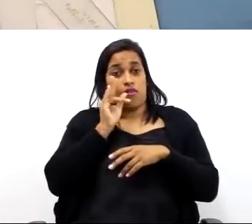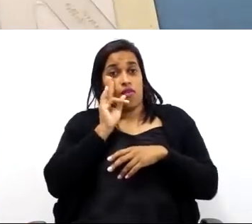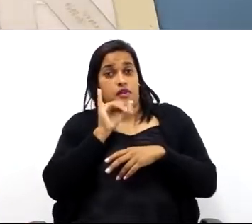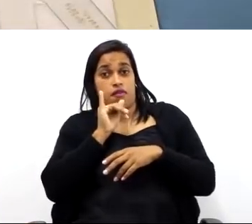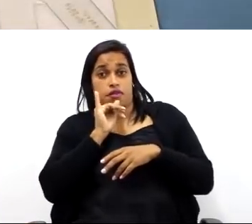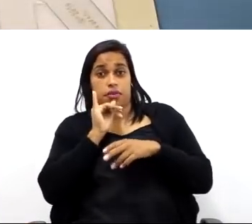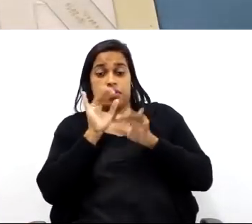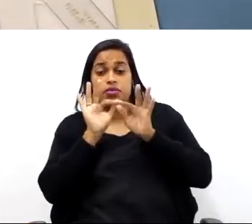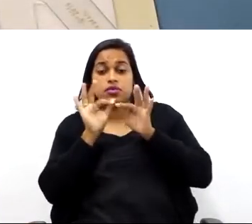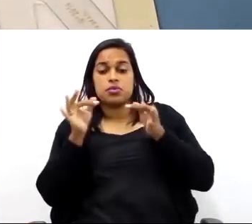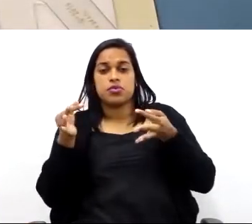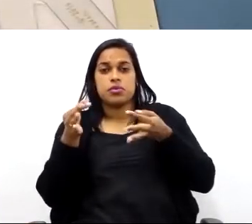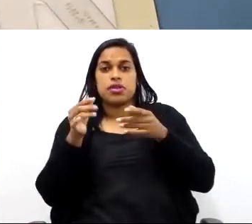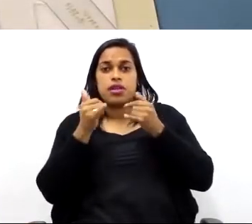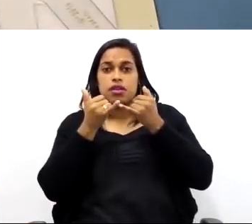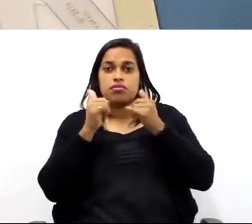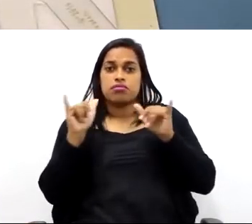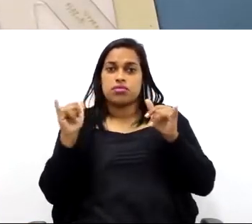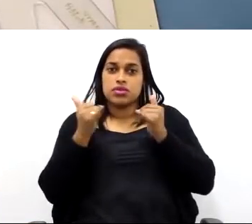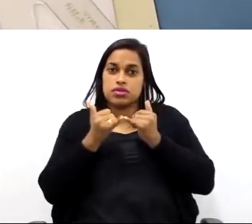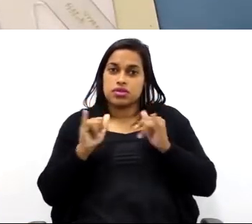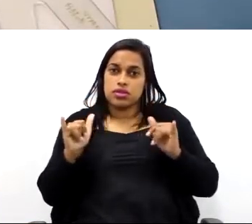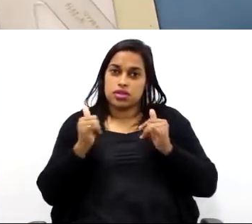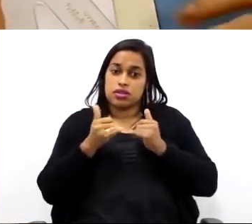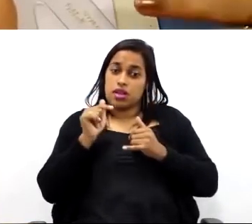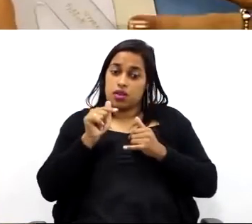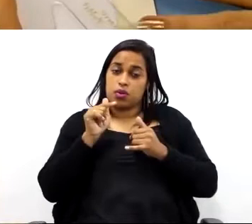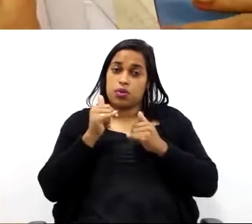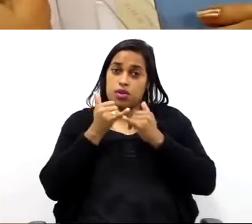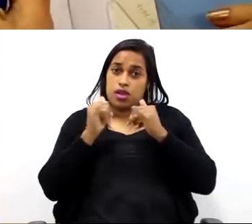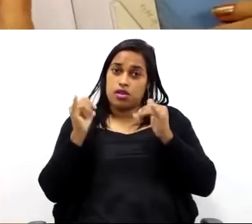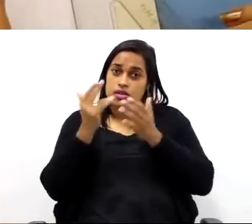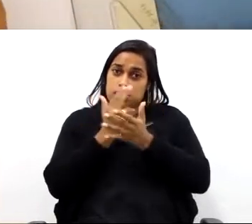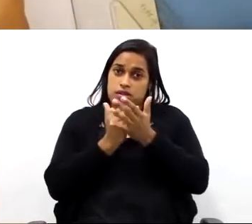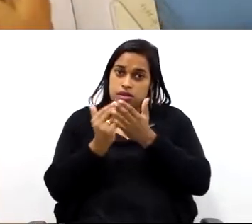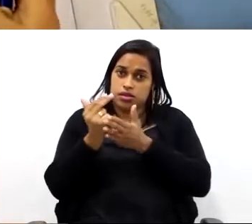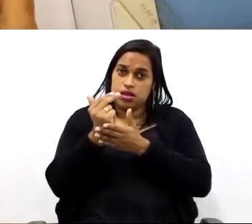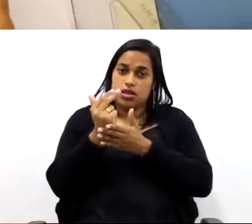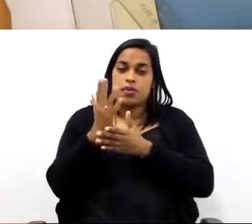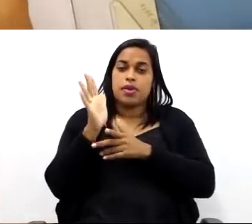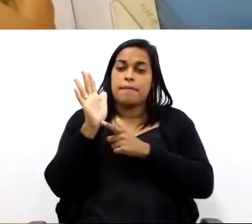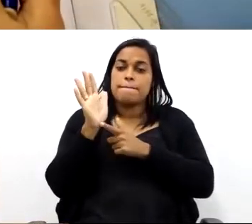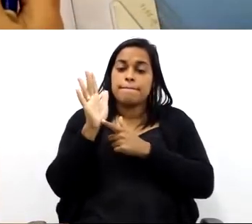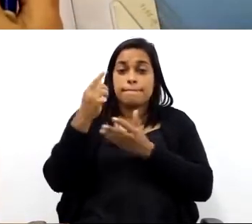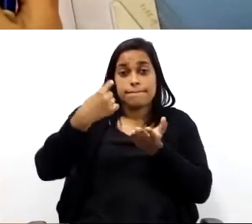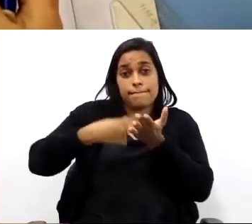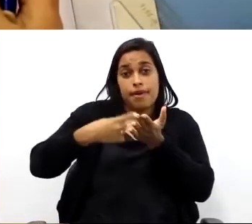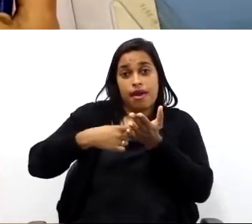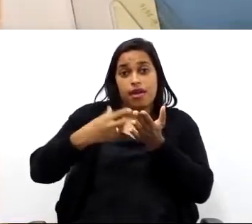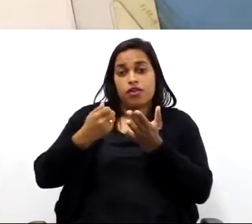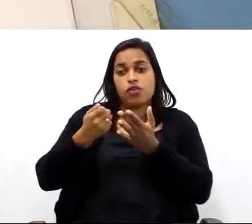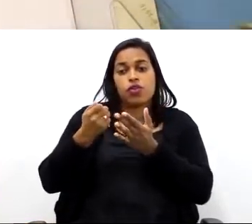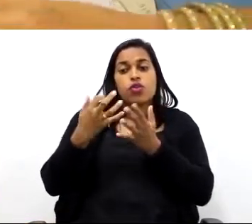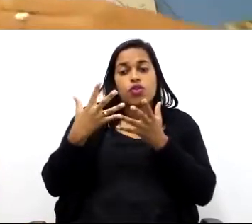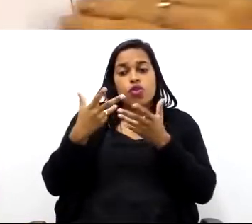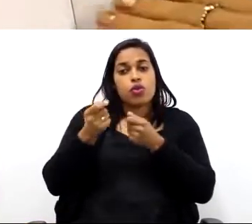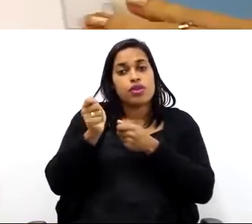linha. Então, essa linha daqui, ó, no desenho, ela marca exatamente toda essa área aqui do tampo.